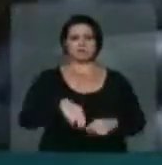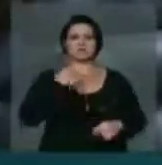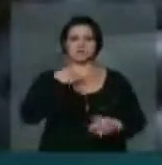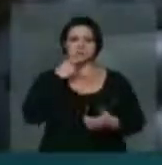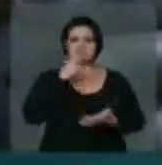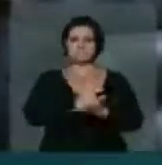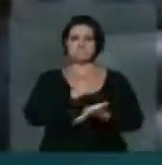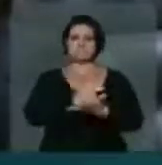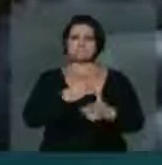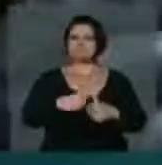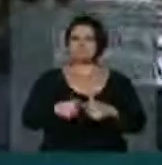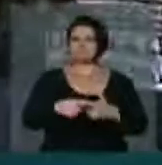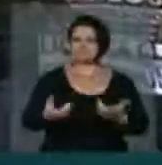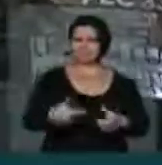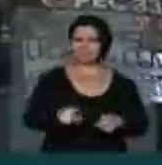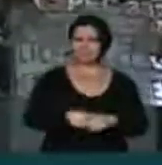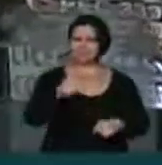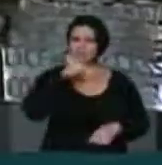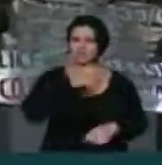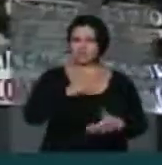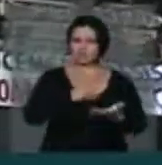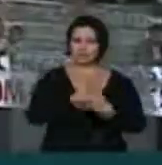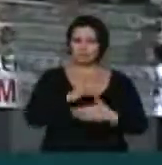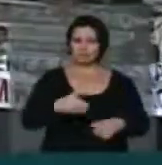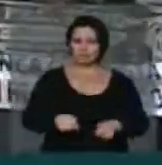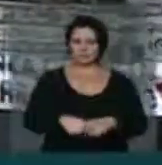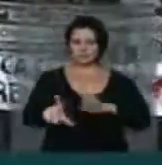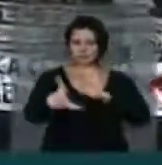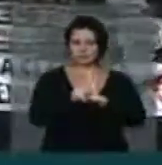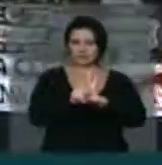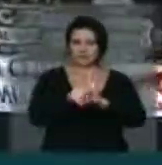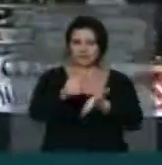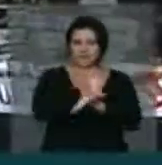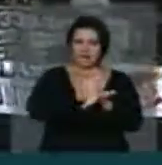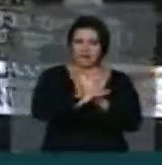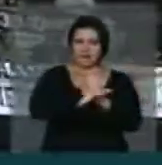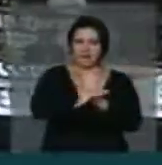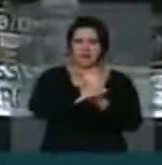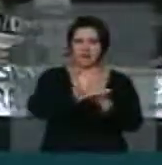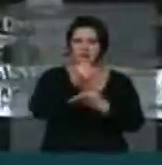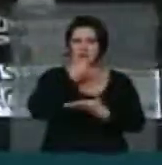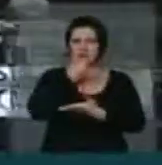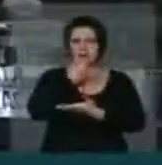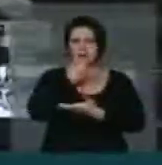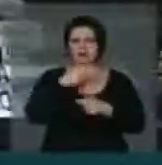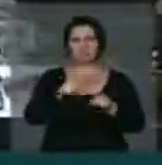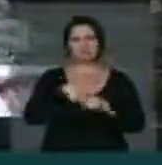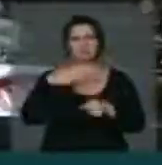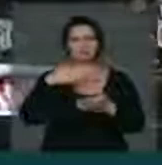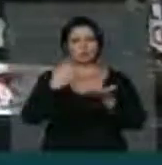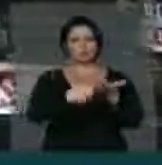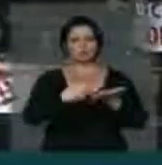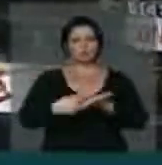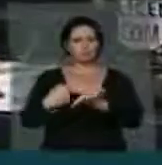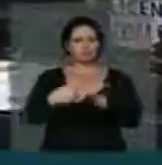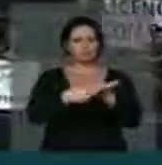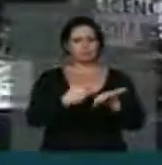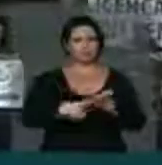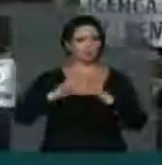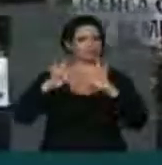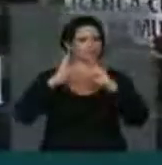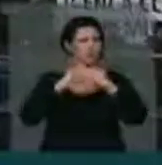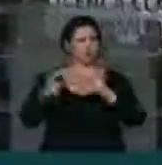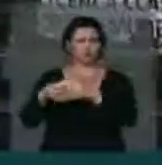do prejuízo de não votarmos a lei das farmácias brasileiras, já articulada e pactuada entre